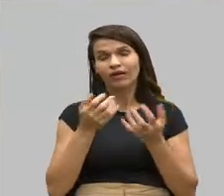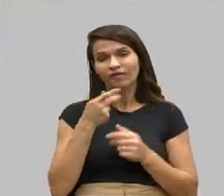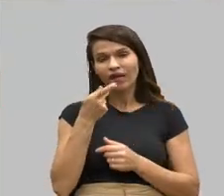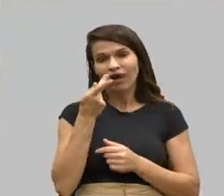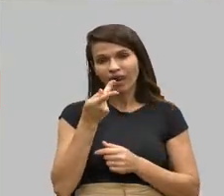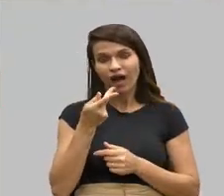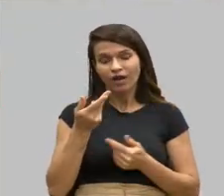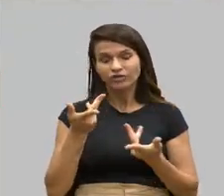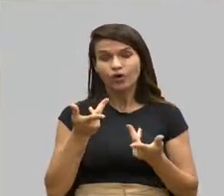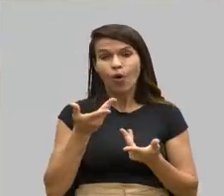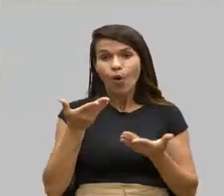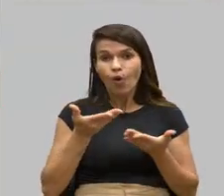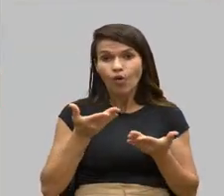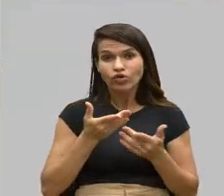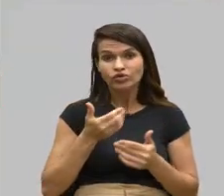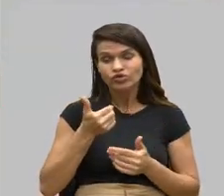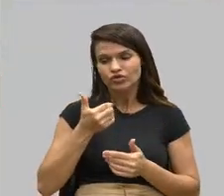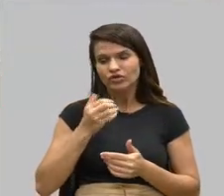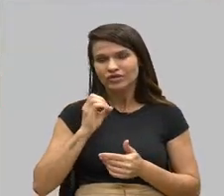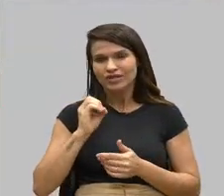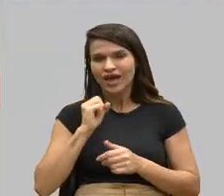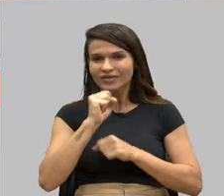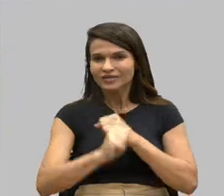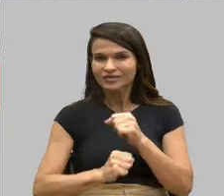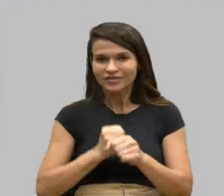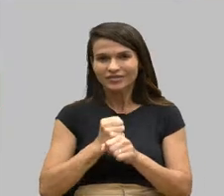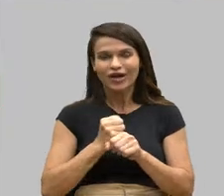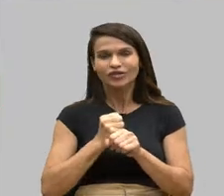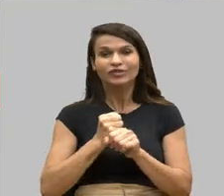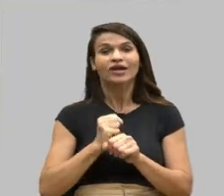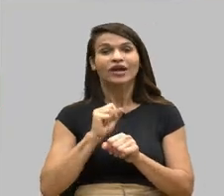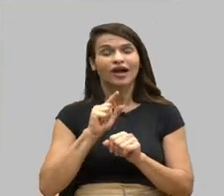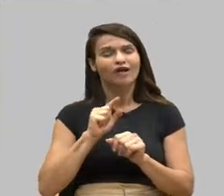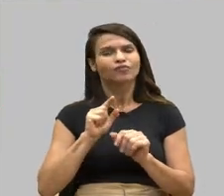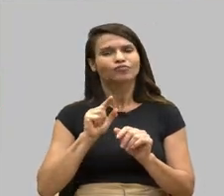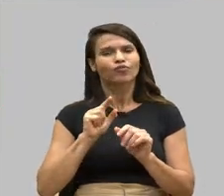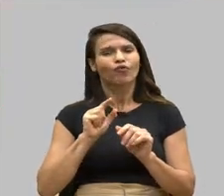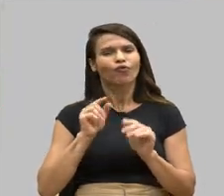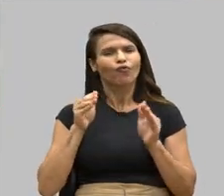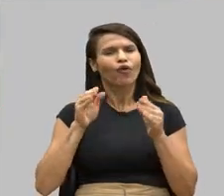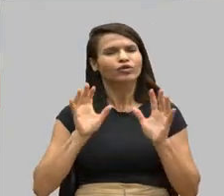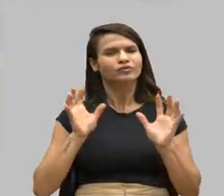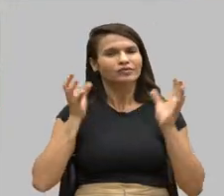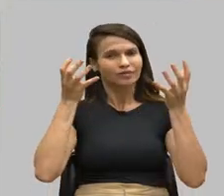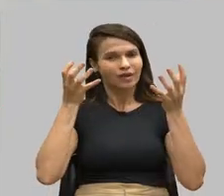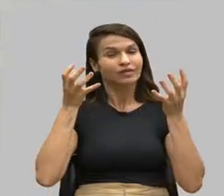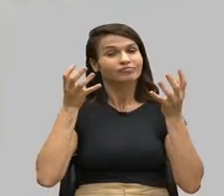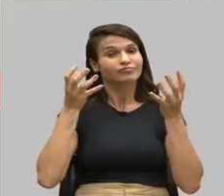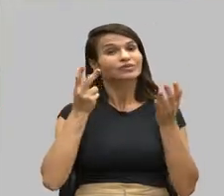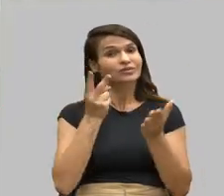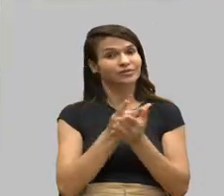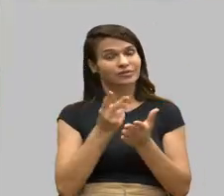anos que é comemorado e que sempre é uma luta,